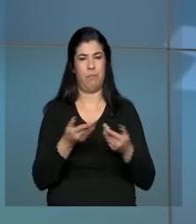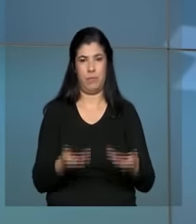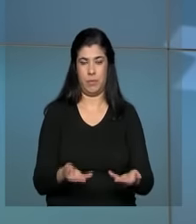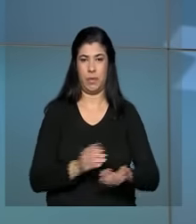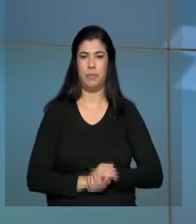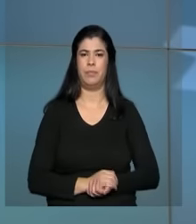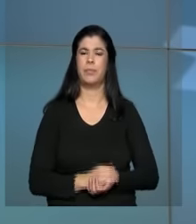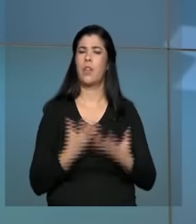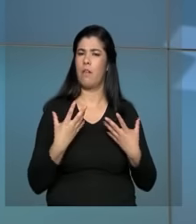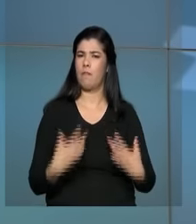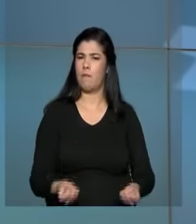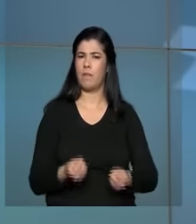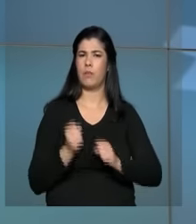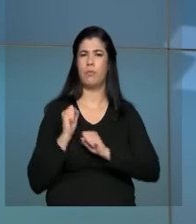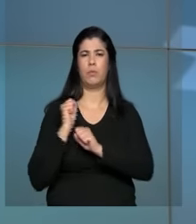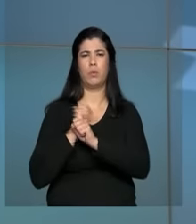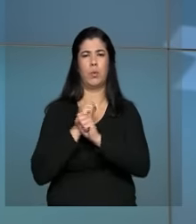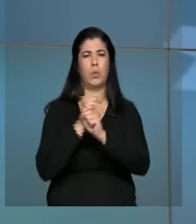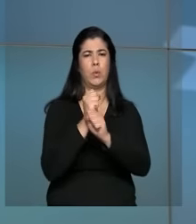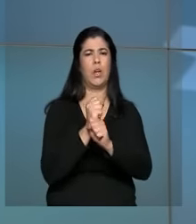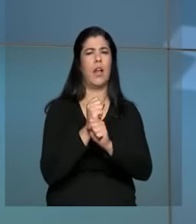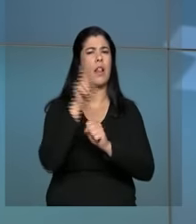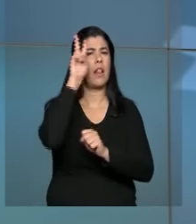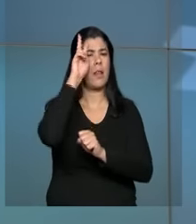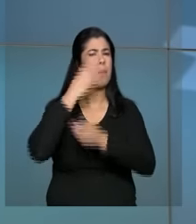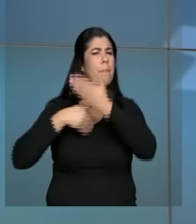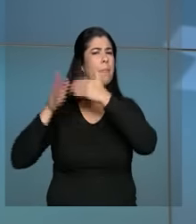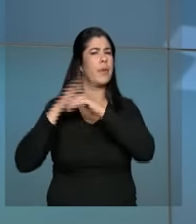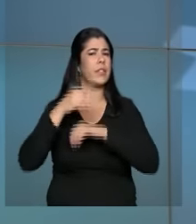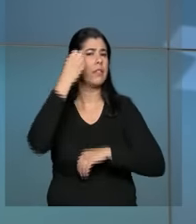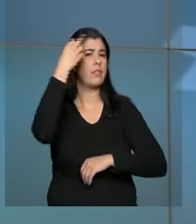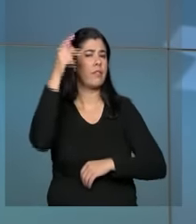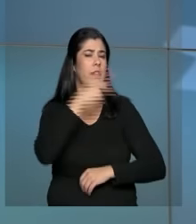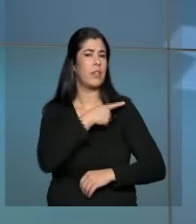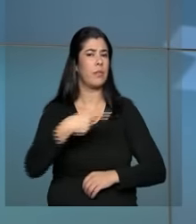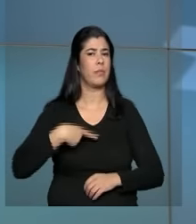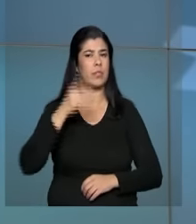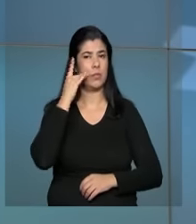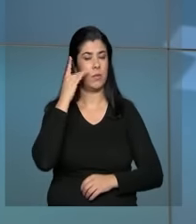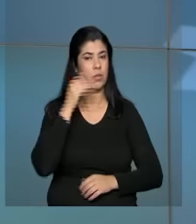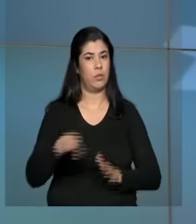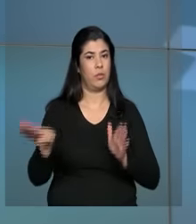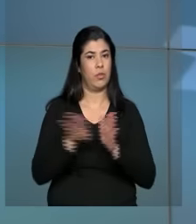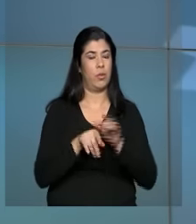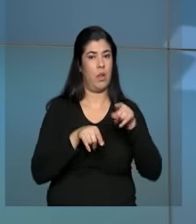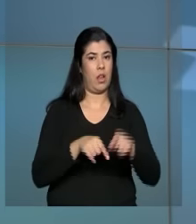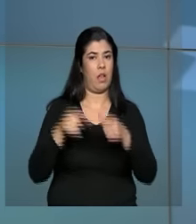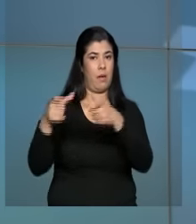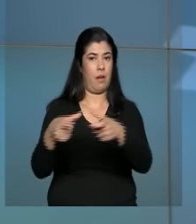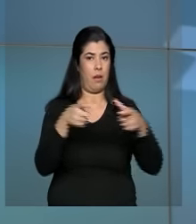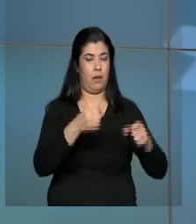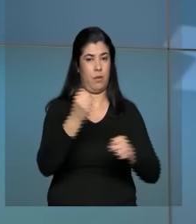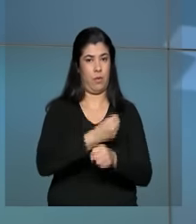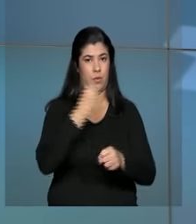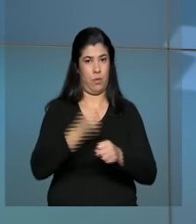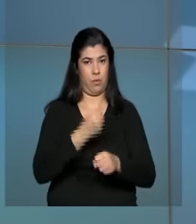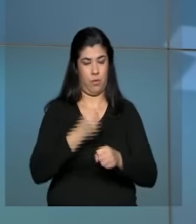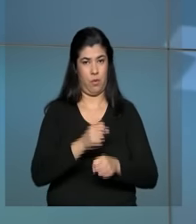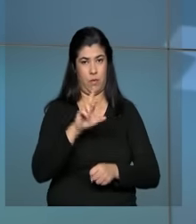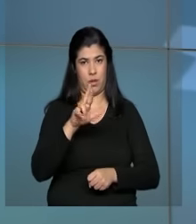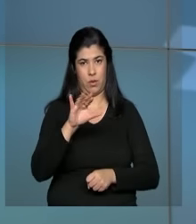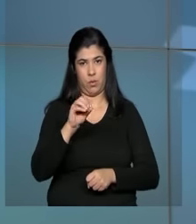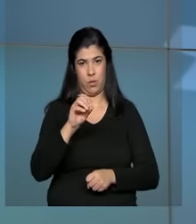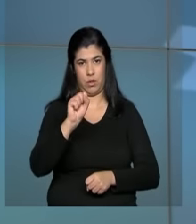Vamos relembrar algumas das viagens da presidenta Dilma Rousseff a locais onde há obras do projeto de integração do Rio São Francisco.